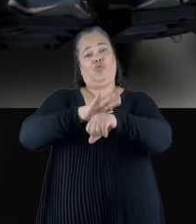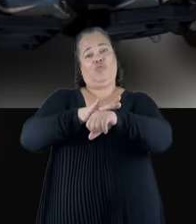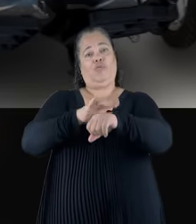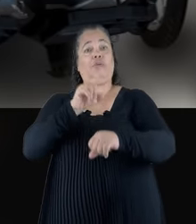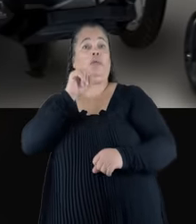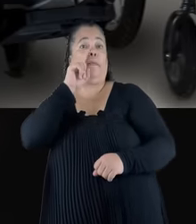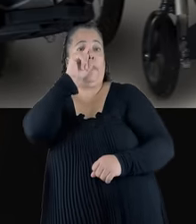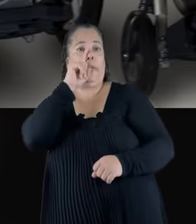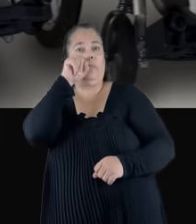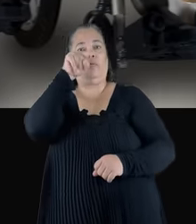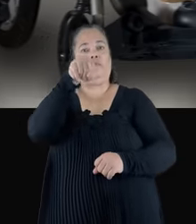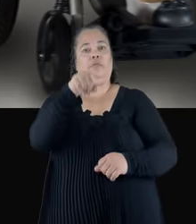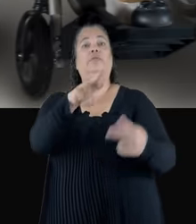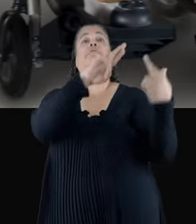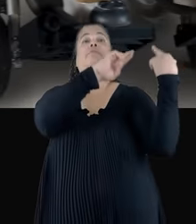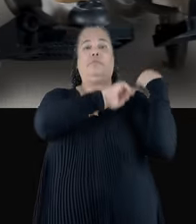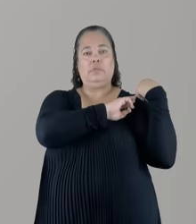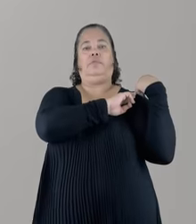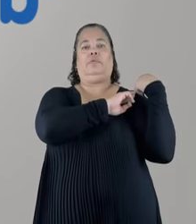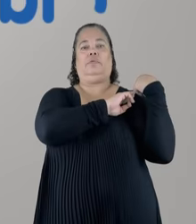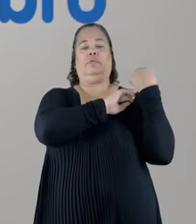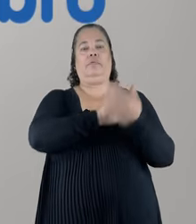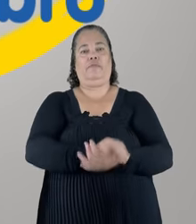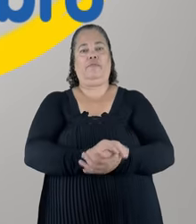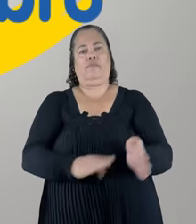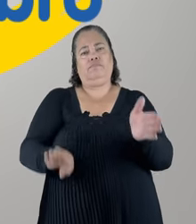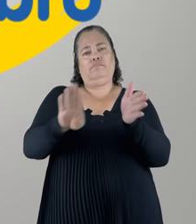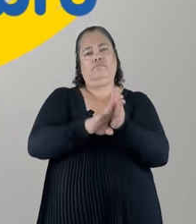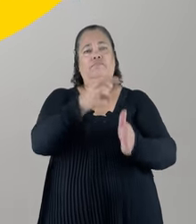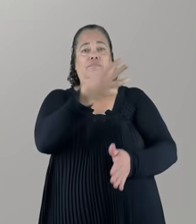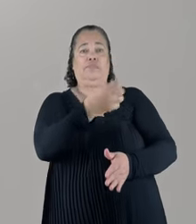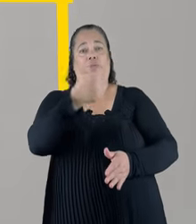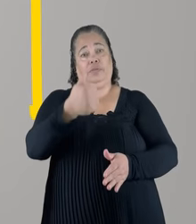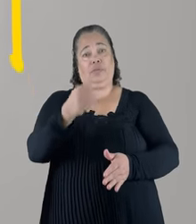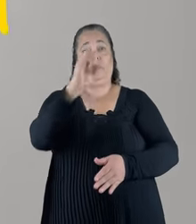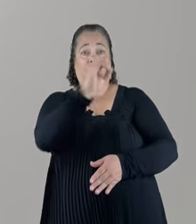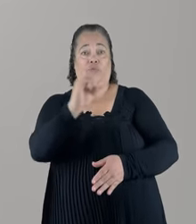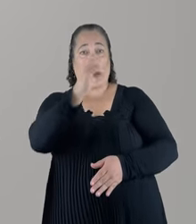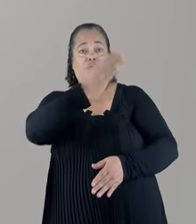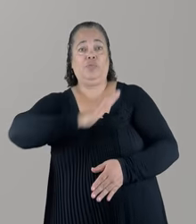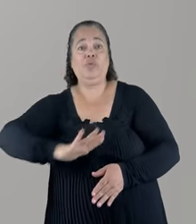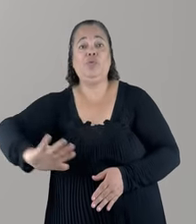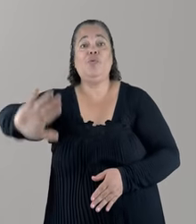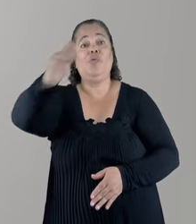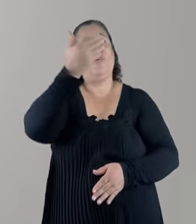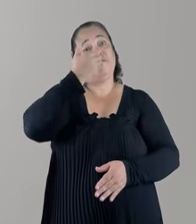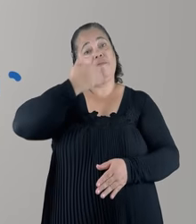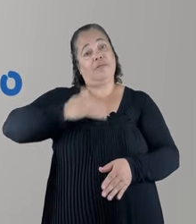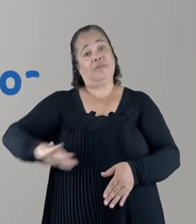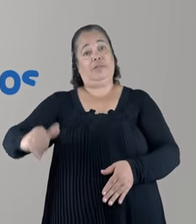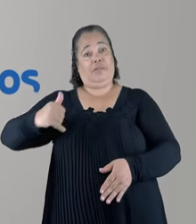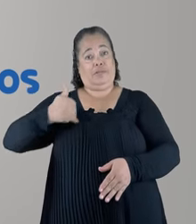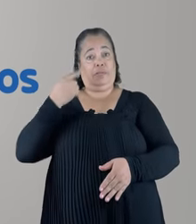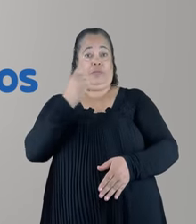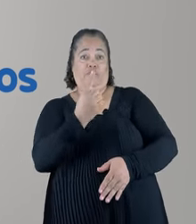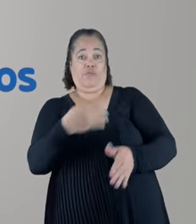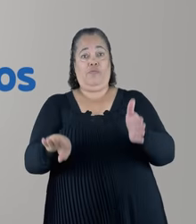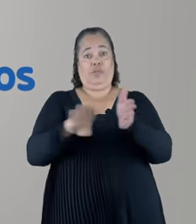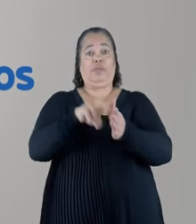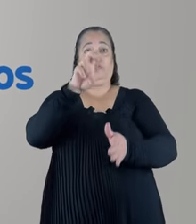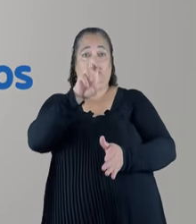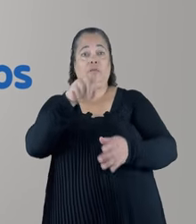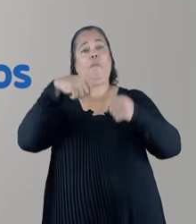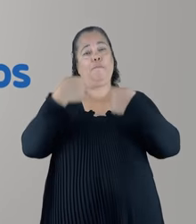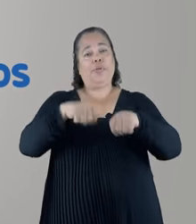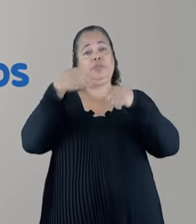Faça a sua parte. Até 31 de outubro, todas as crianças de 1 até 5 anos de